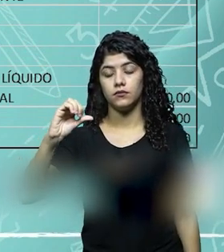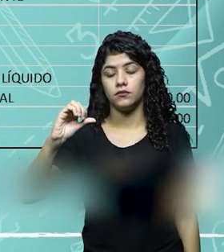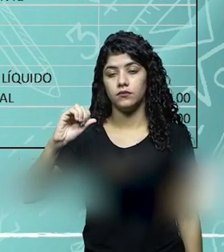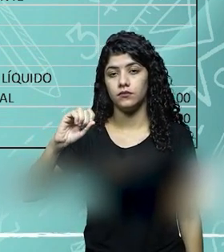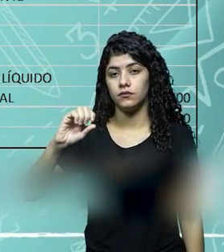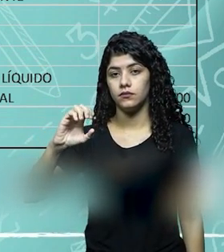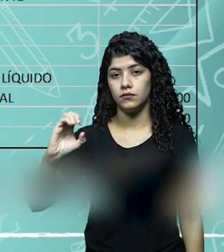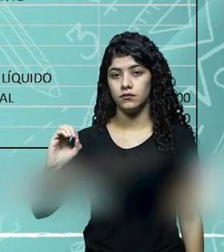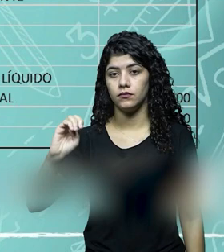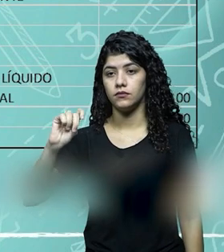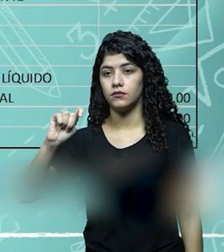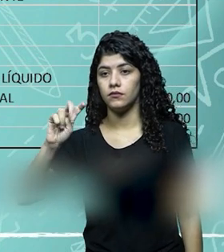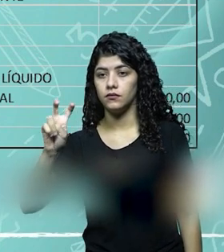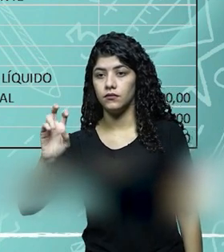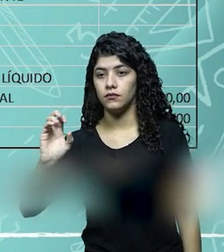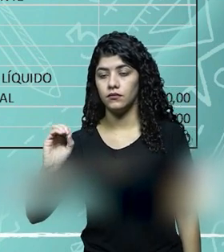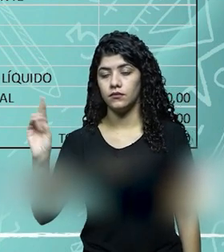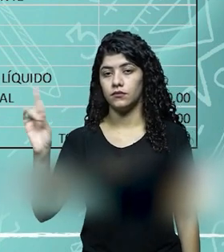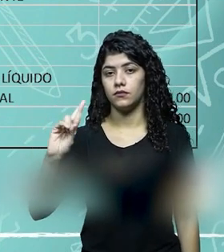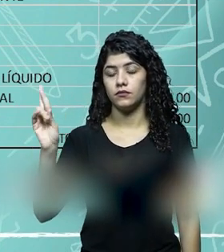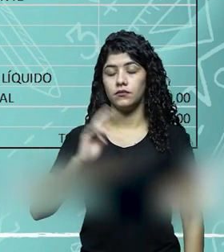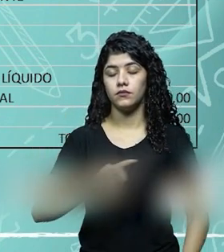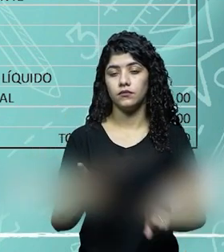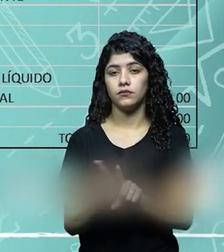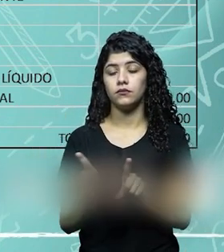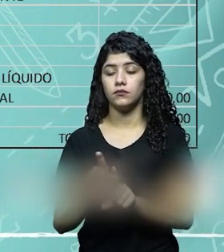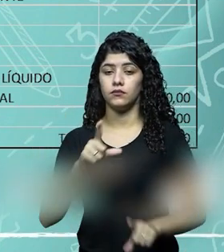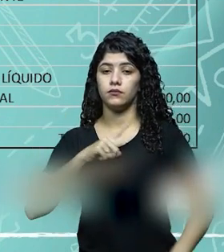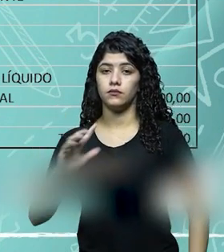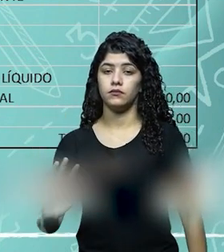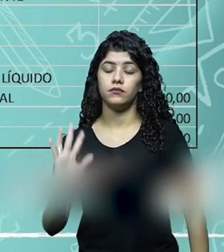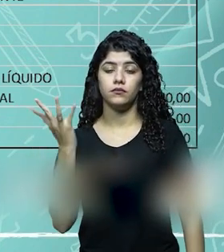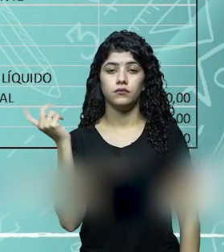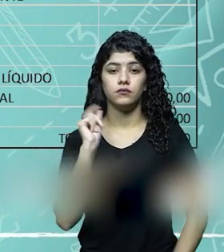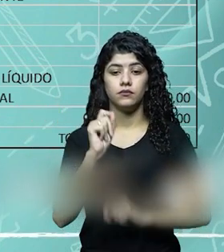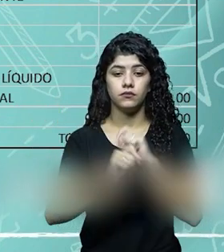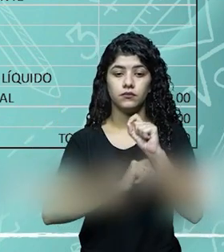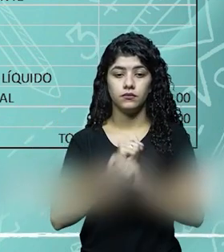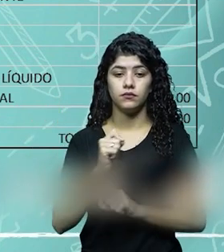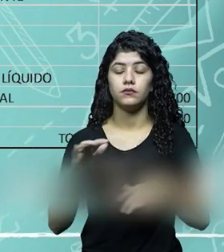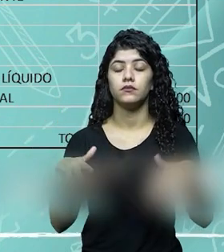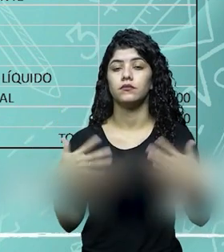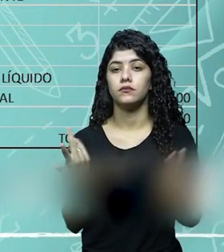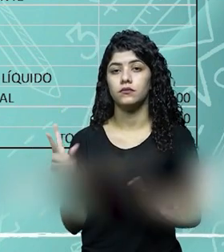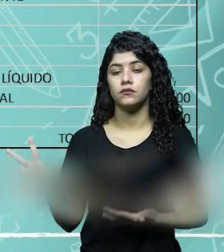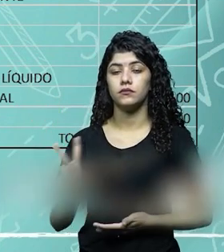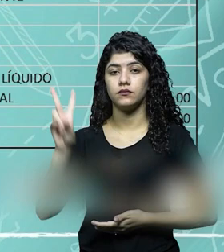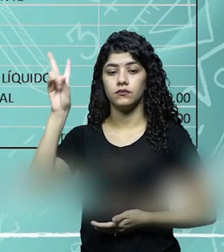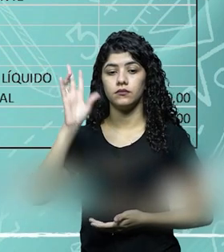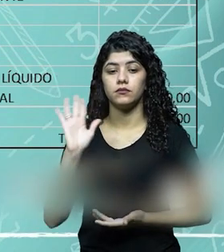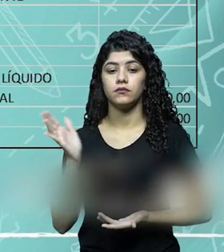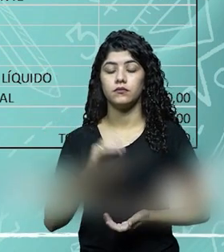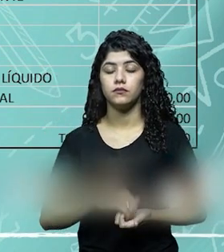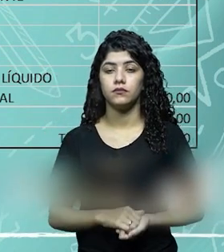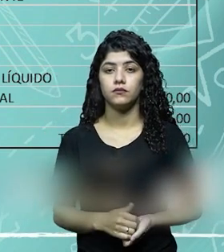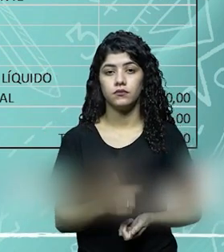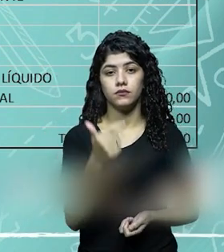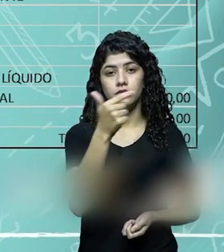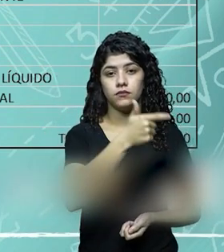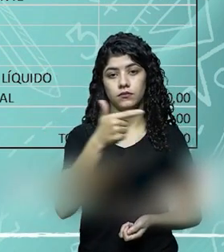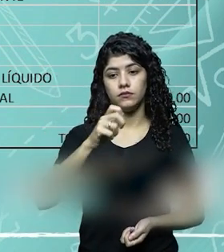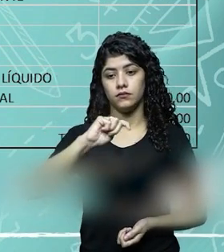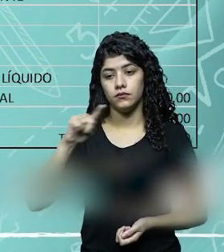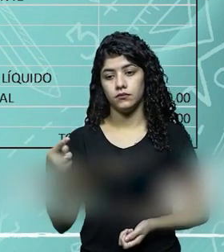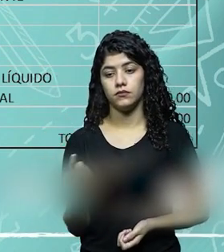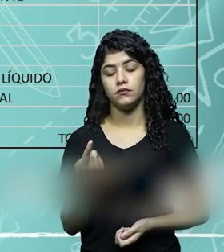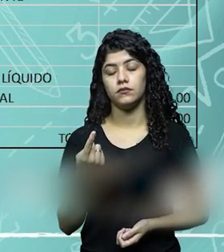mil e 50 reais, mas também aconteceram as despesas operacionais, qual o valor das despesas operacionais?